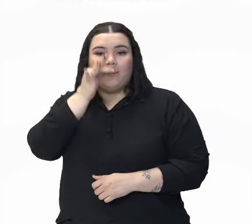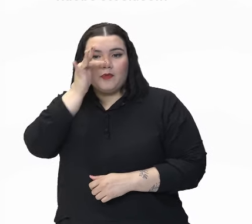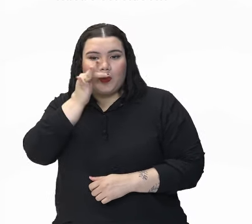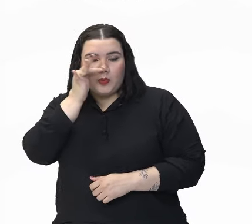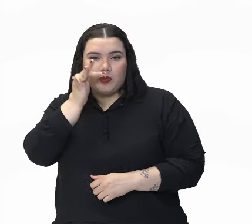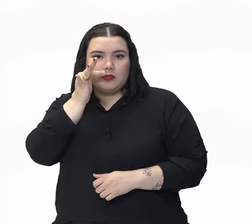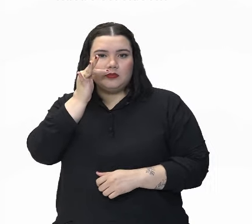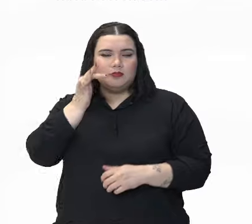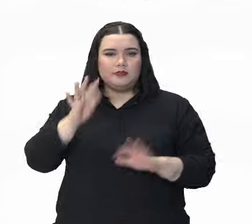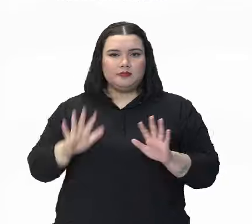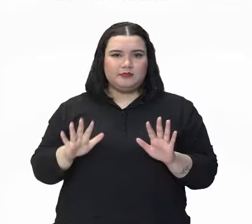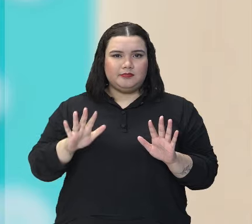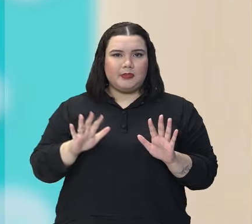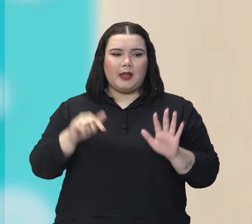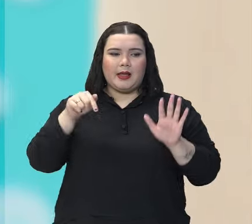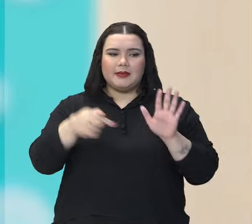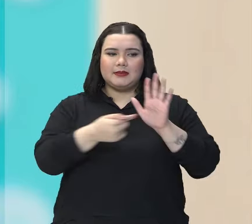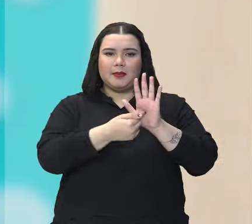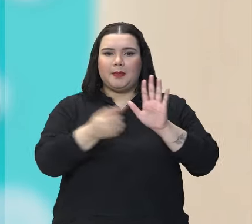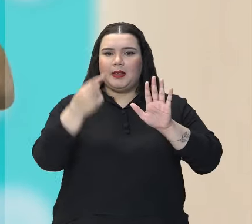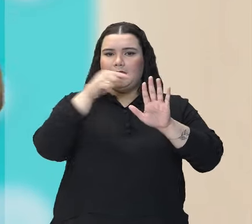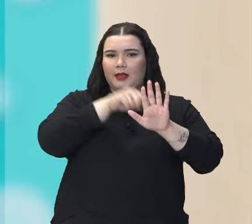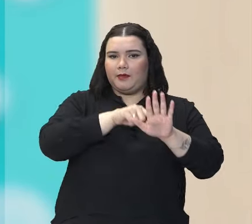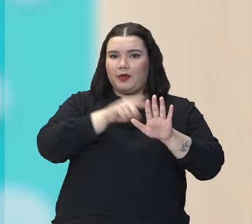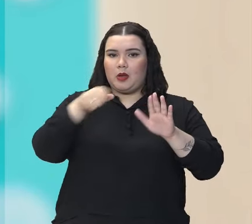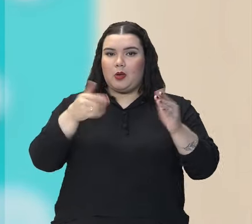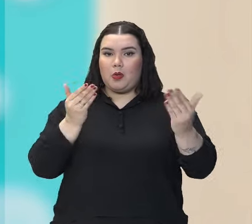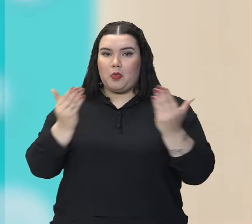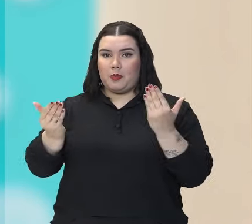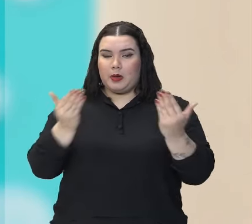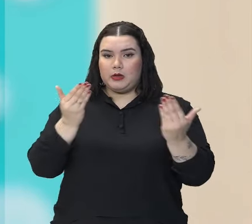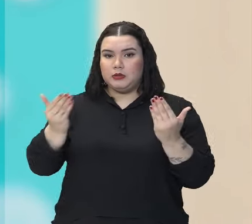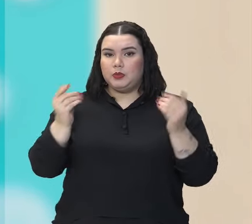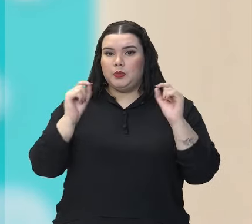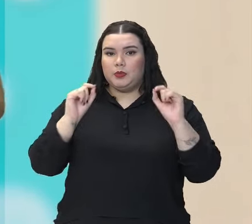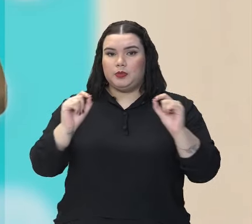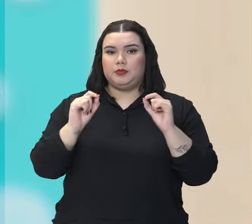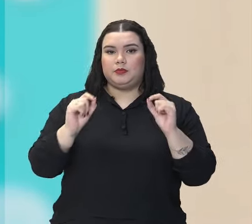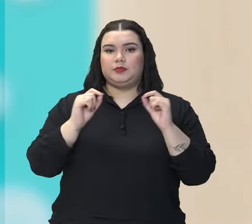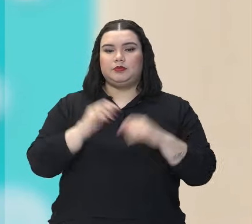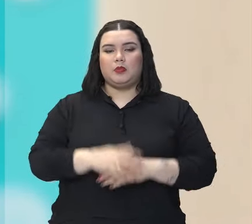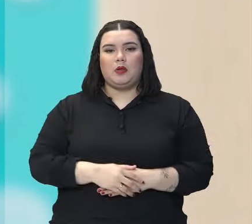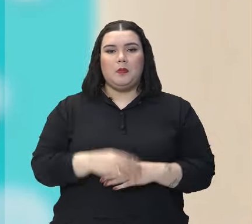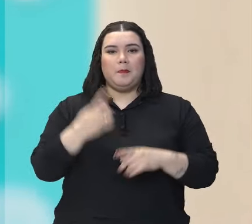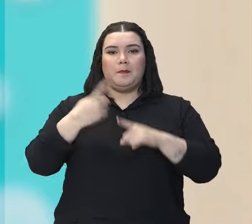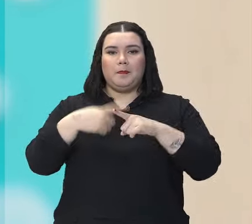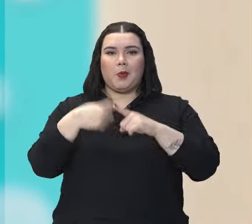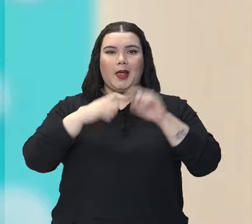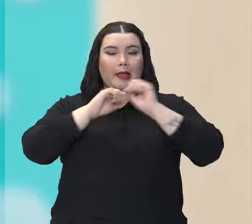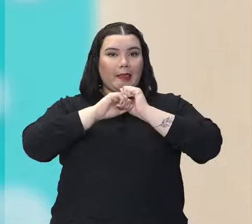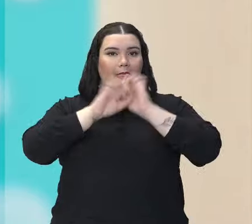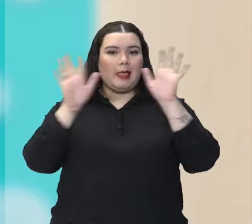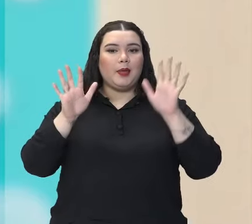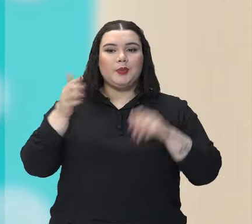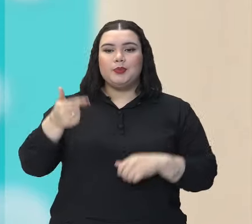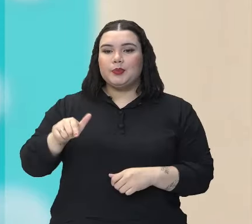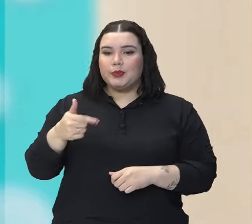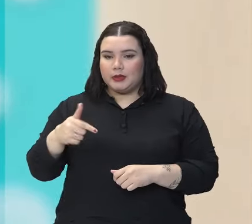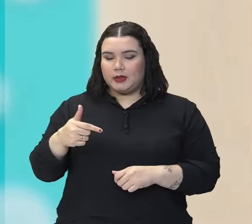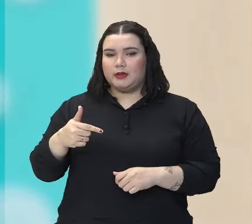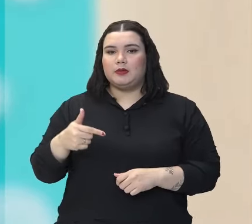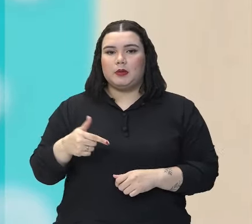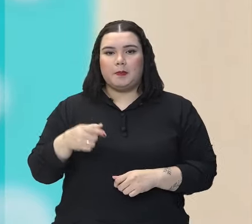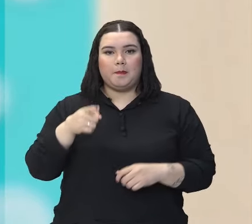Então, a metáfora como comparação implícita é porque ela não está clara. Você vai